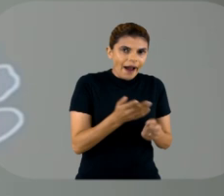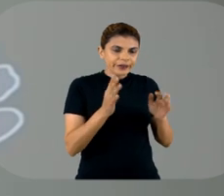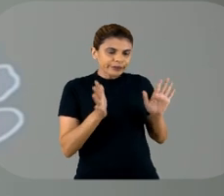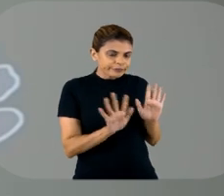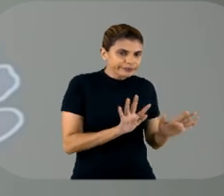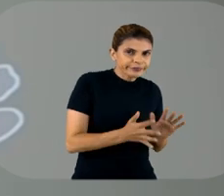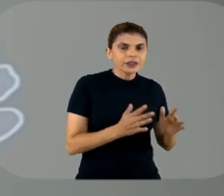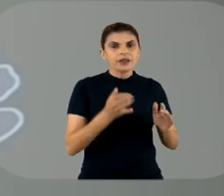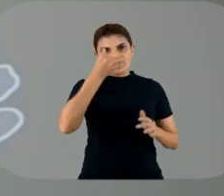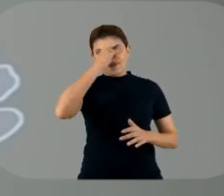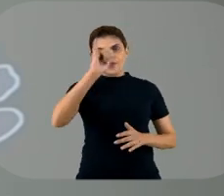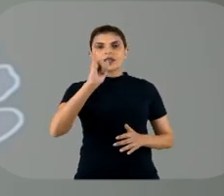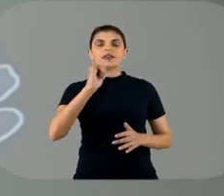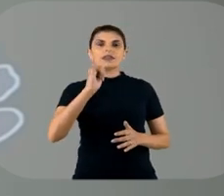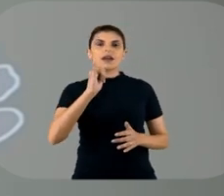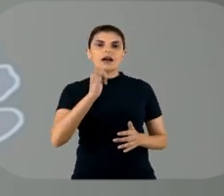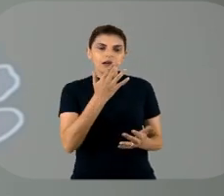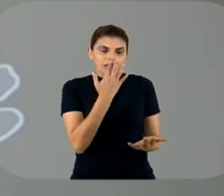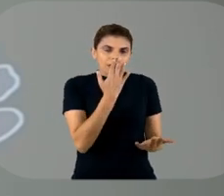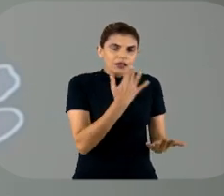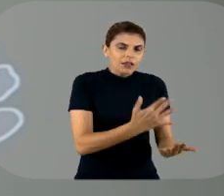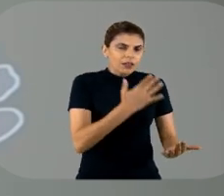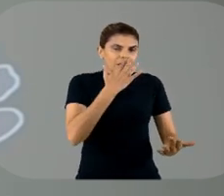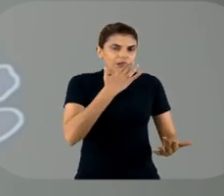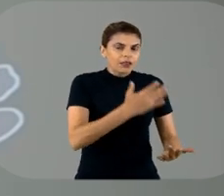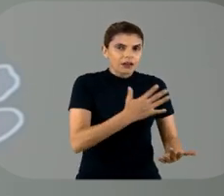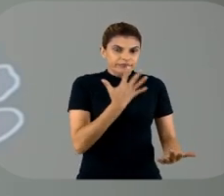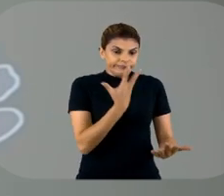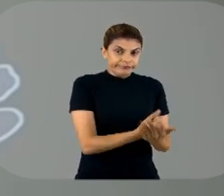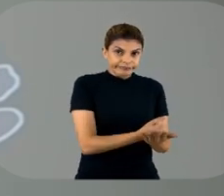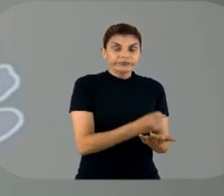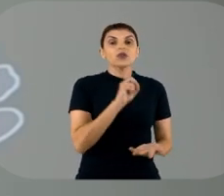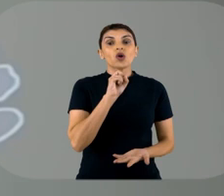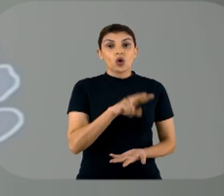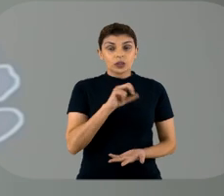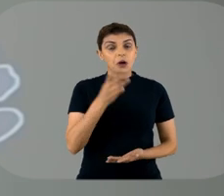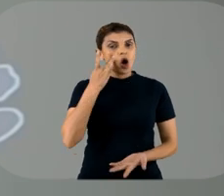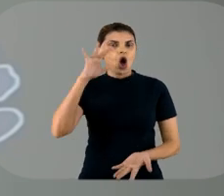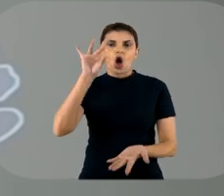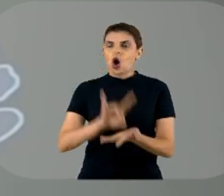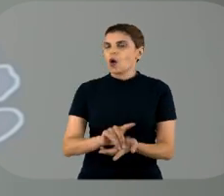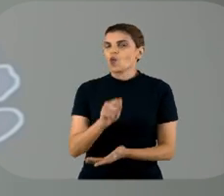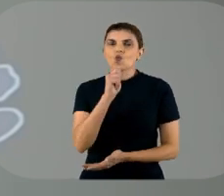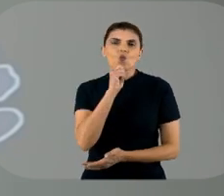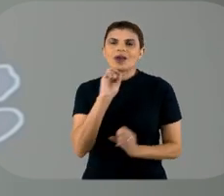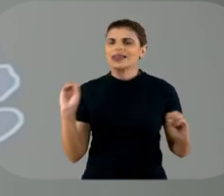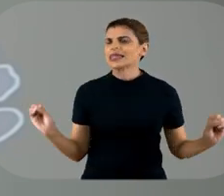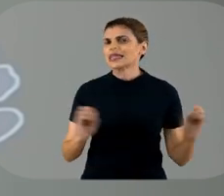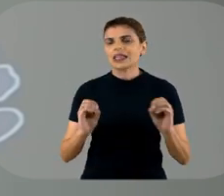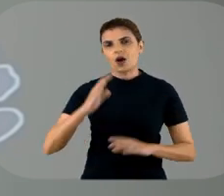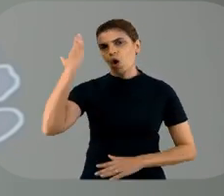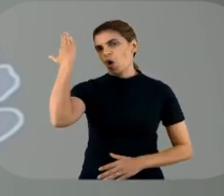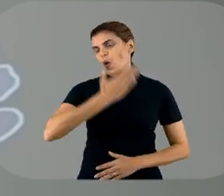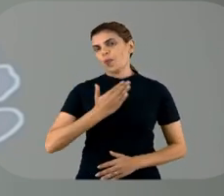para evitar, expor ao recém-nascido a essa contaminação. Mas, concretamente, a gente não tem nada